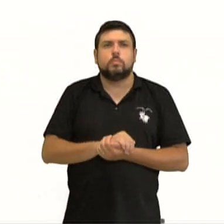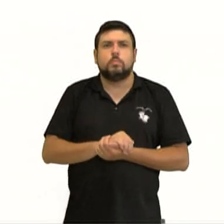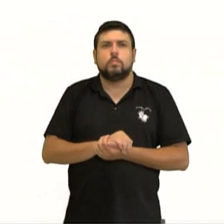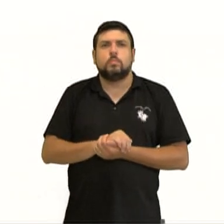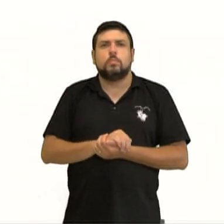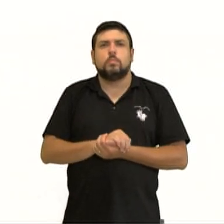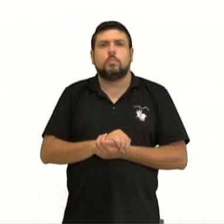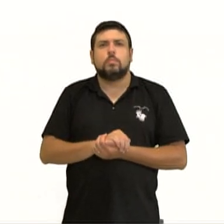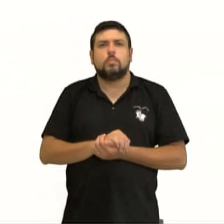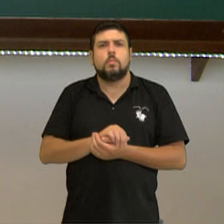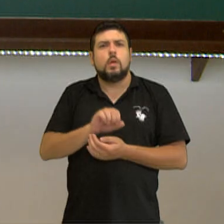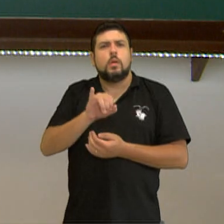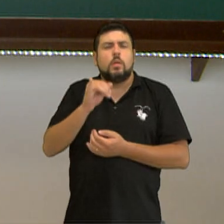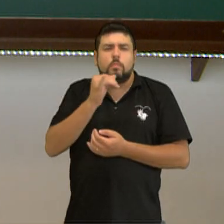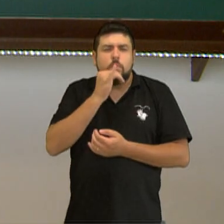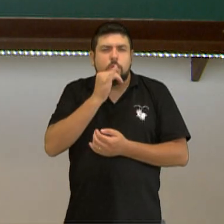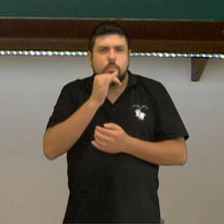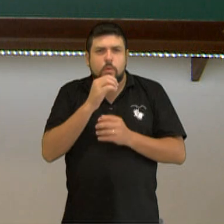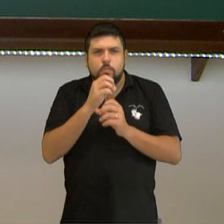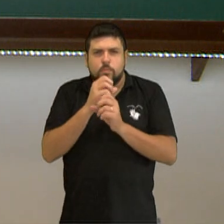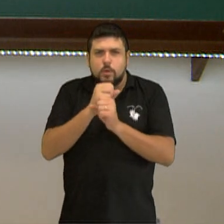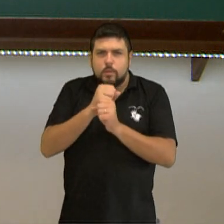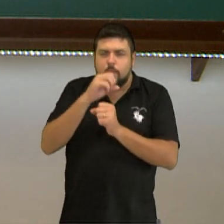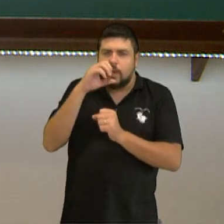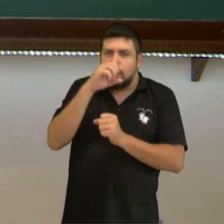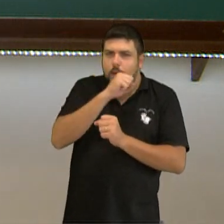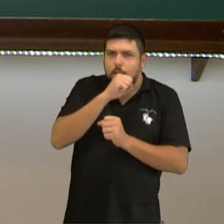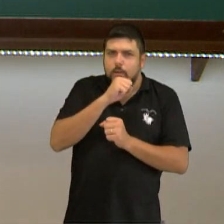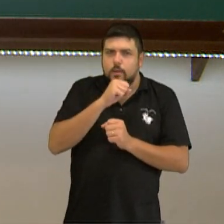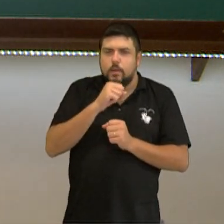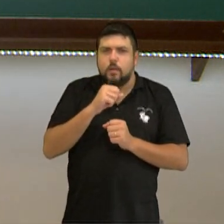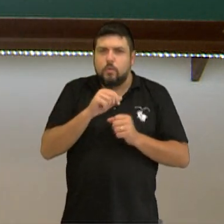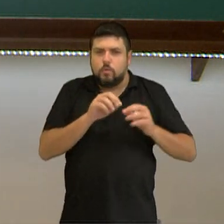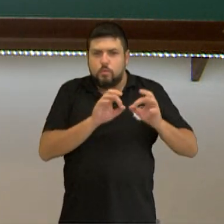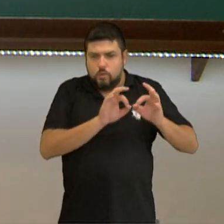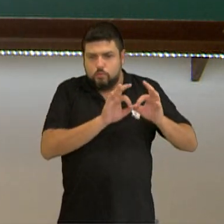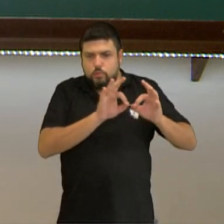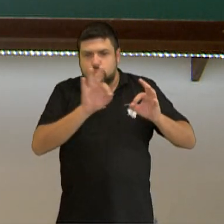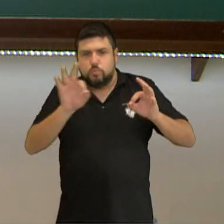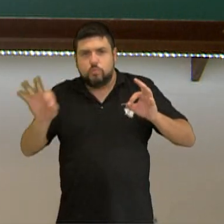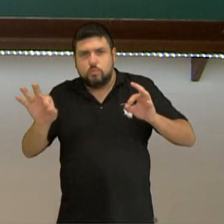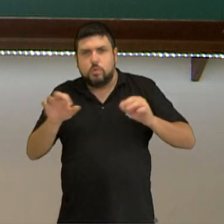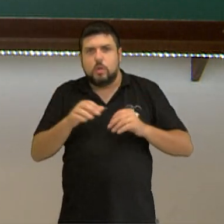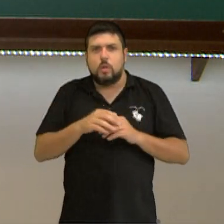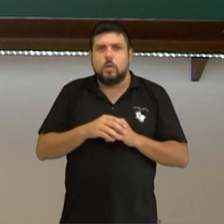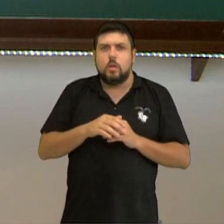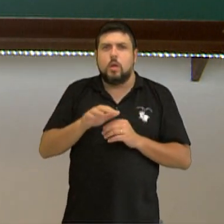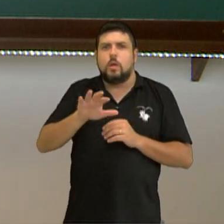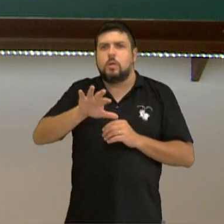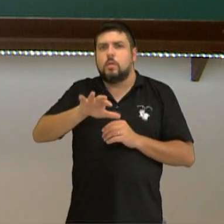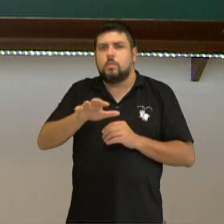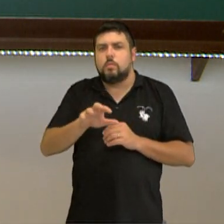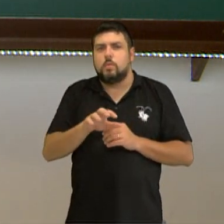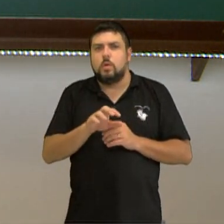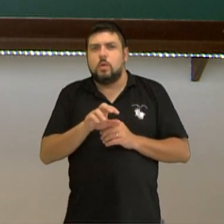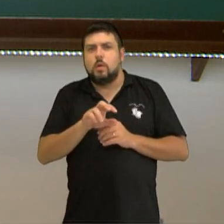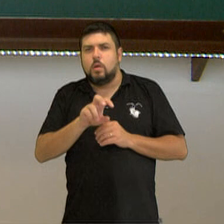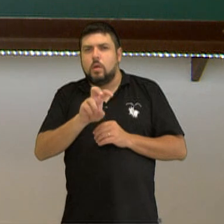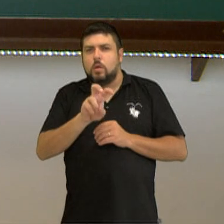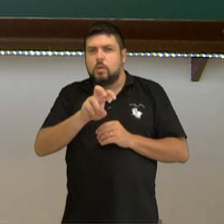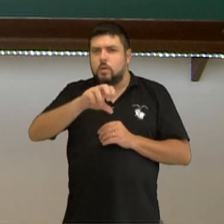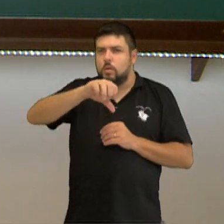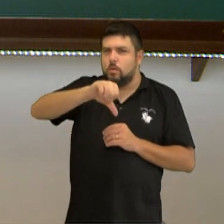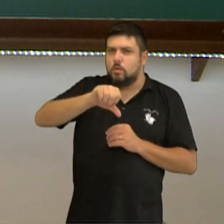uma quantia bem rápida, nós vamos ter o seguinte, deslocamento aproximadamente de cinquenta e nove